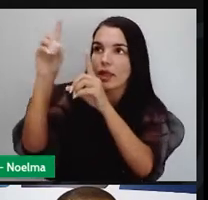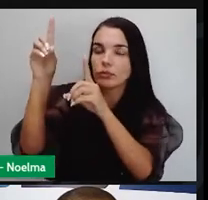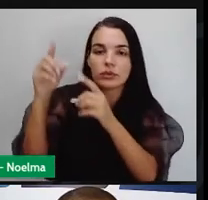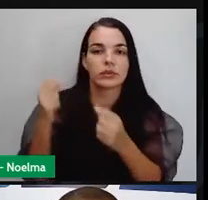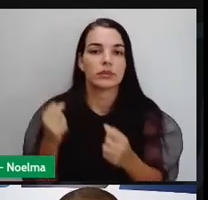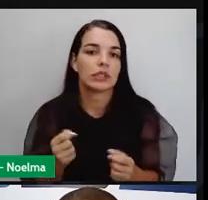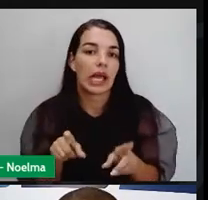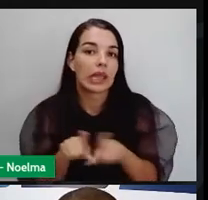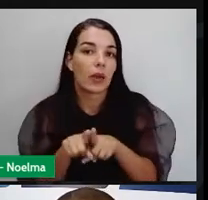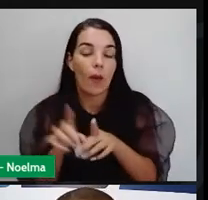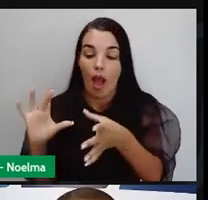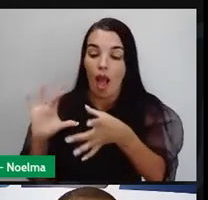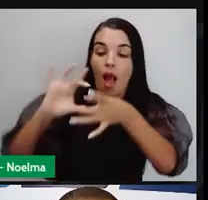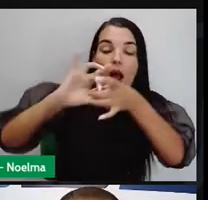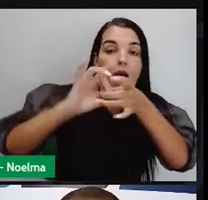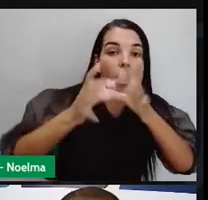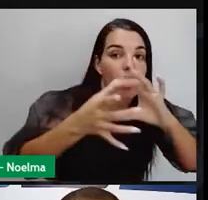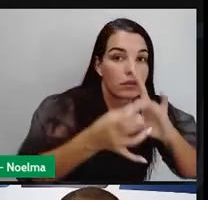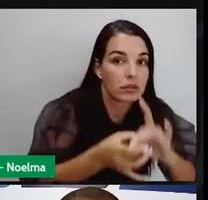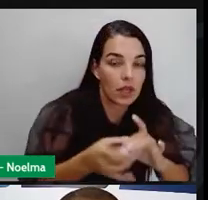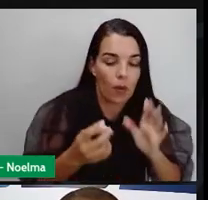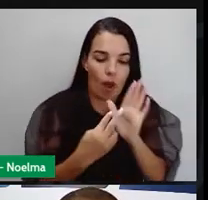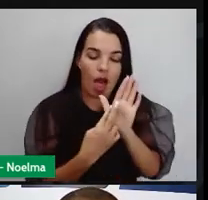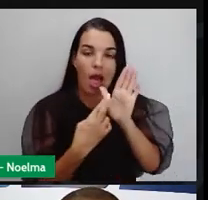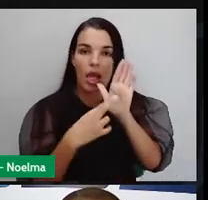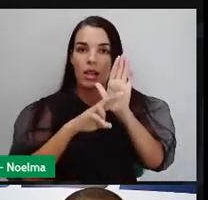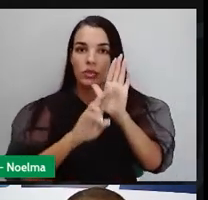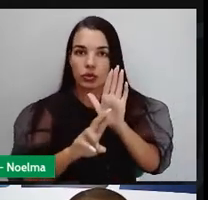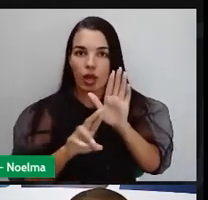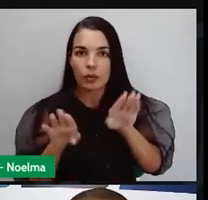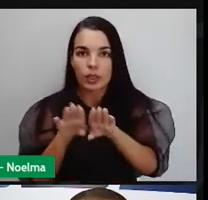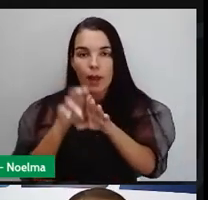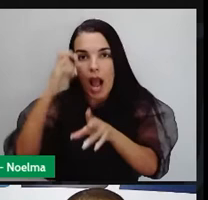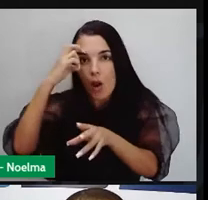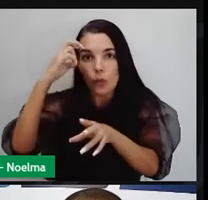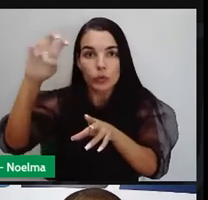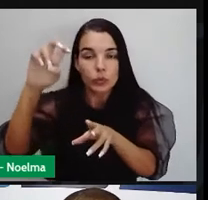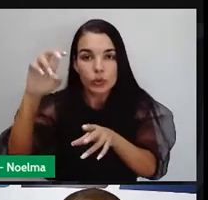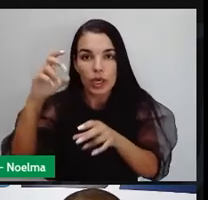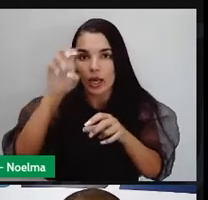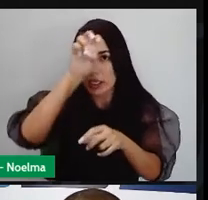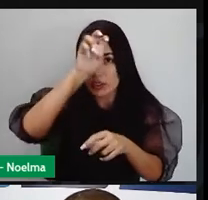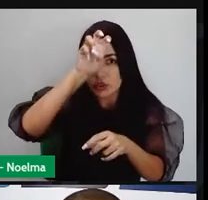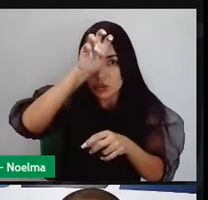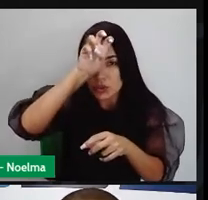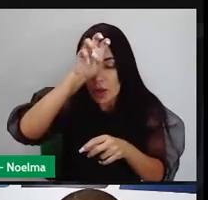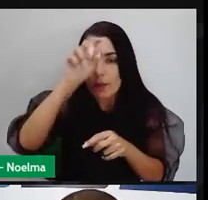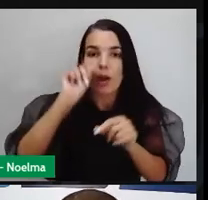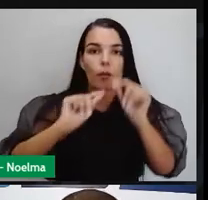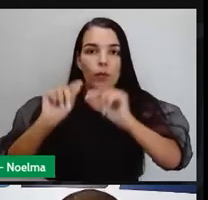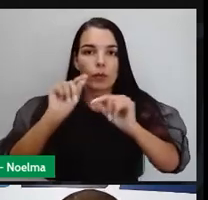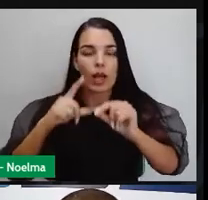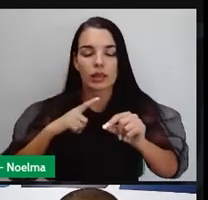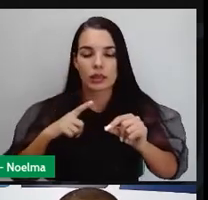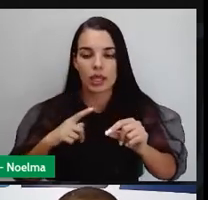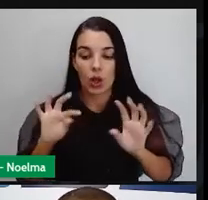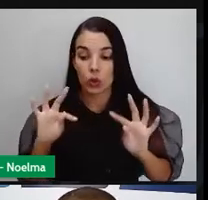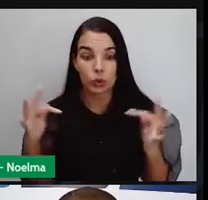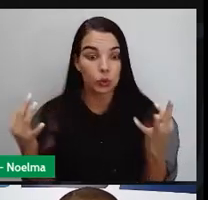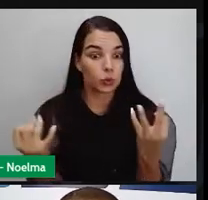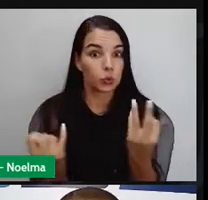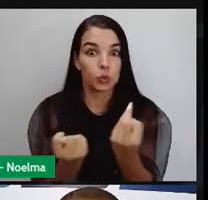essa relação da religião com a cultura egípcia que eu quero fazer leve em conta. Tudo no